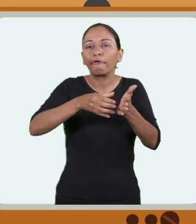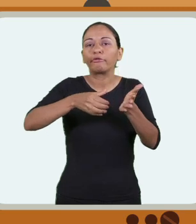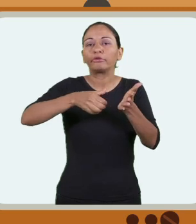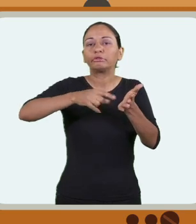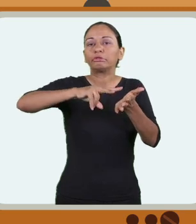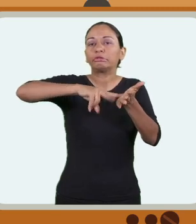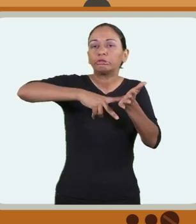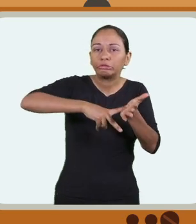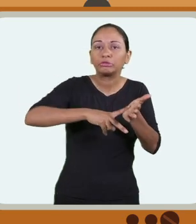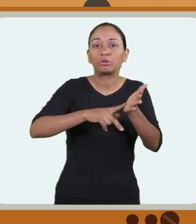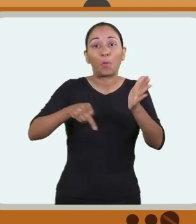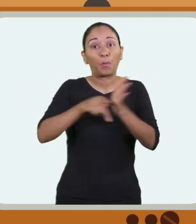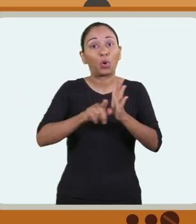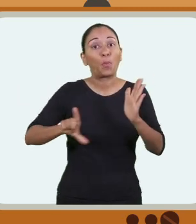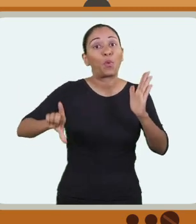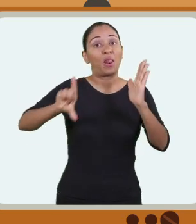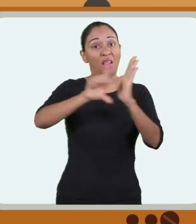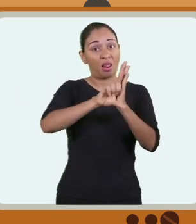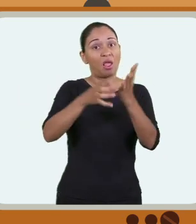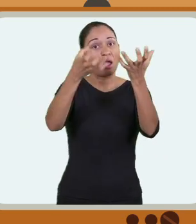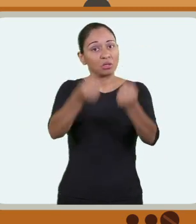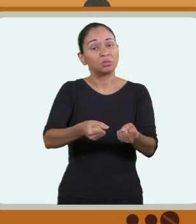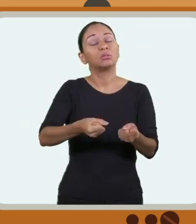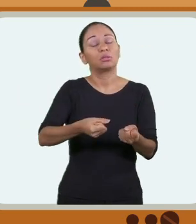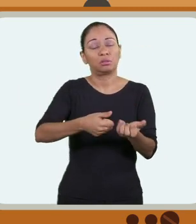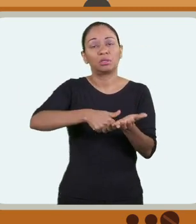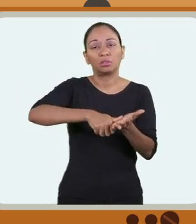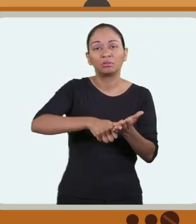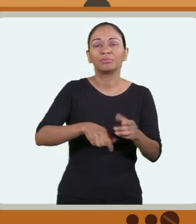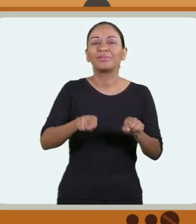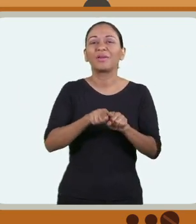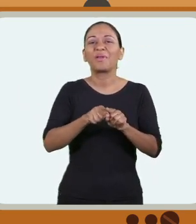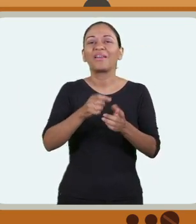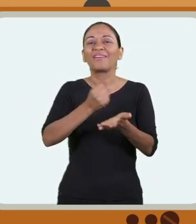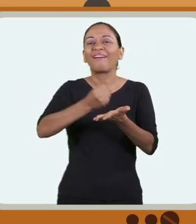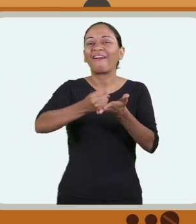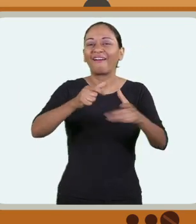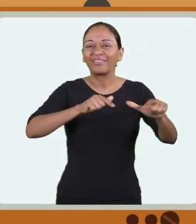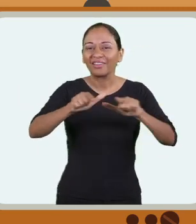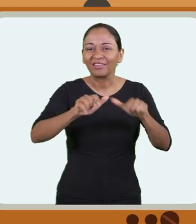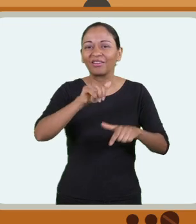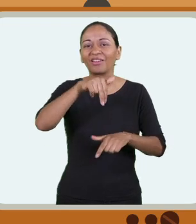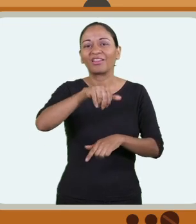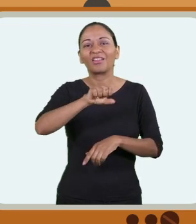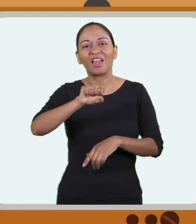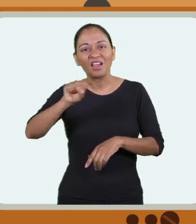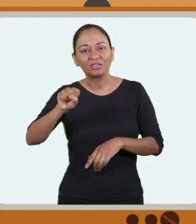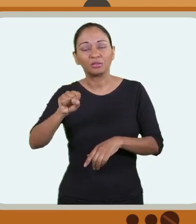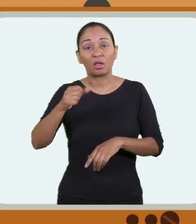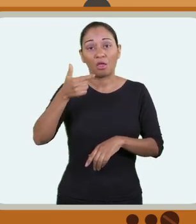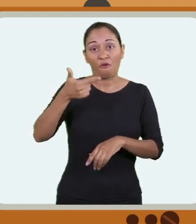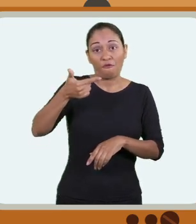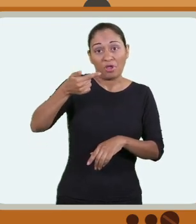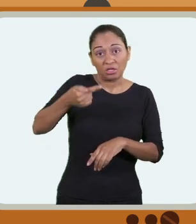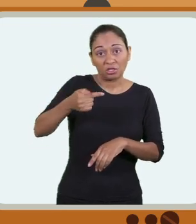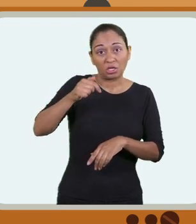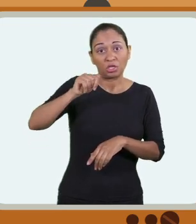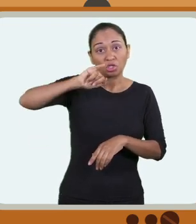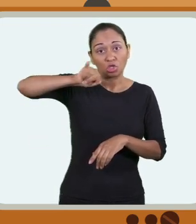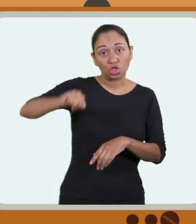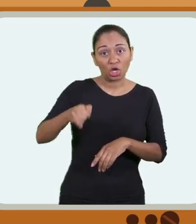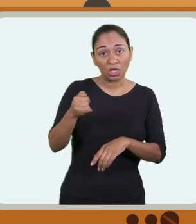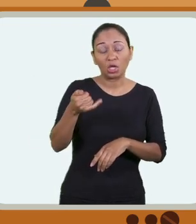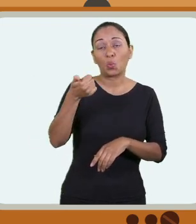ou conselhos de classe que, por lei, tenham validade como documento de identidade. Carteira de Trabalho e Previdência Social, emitida após